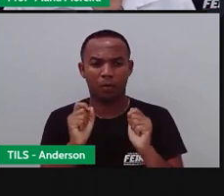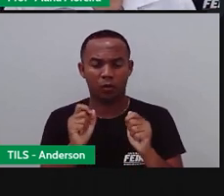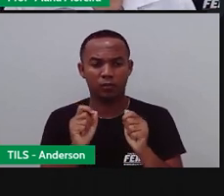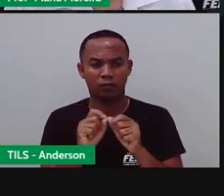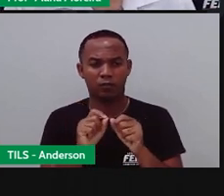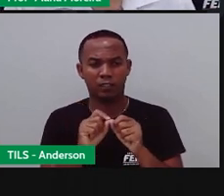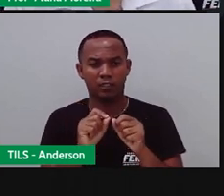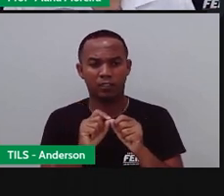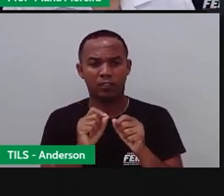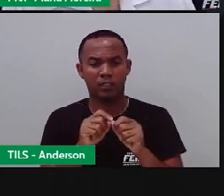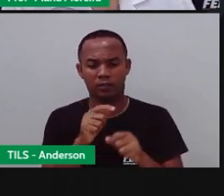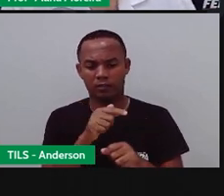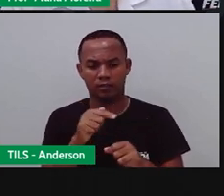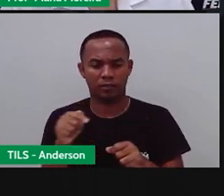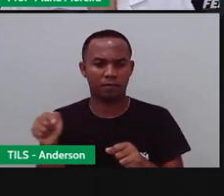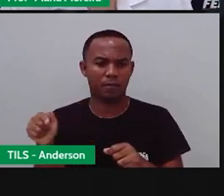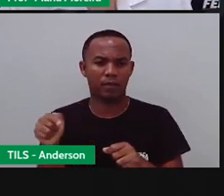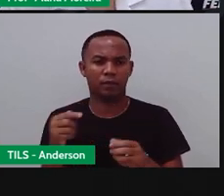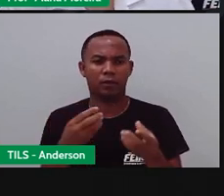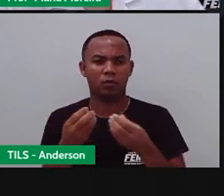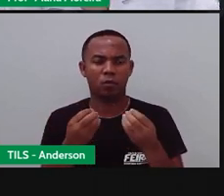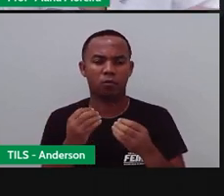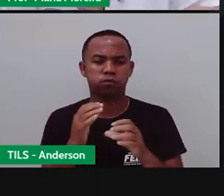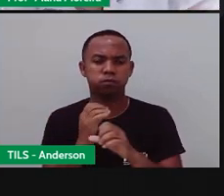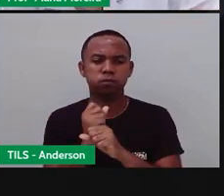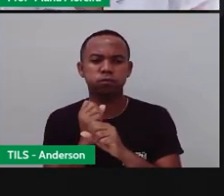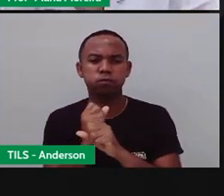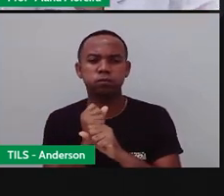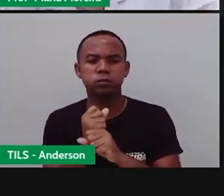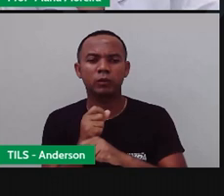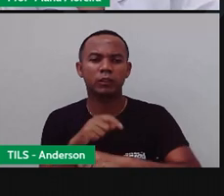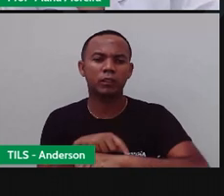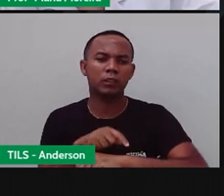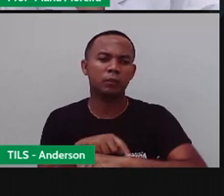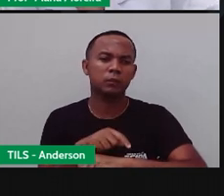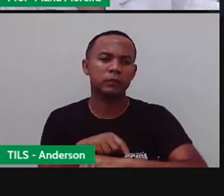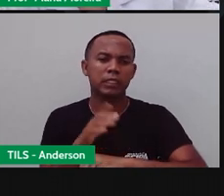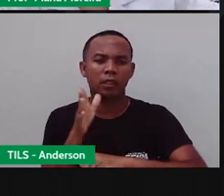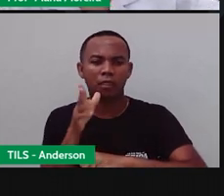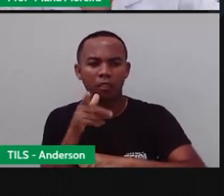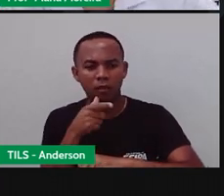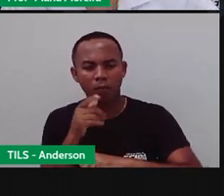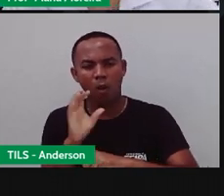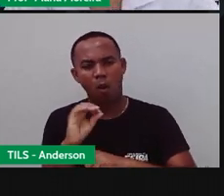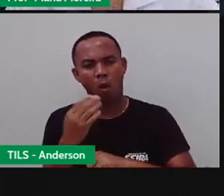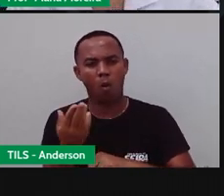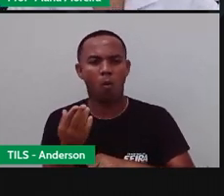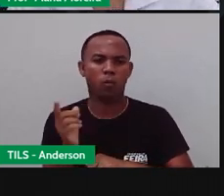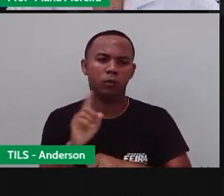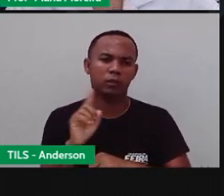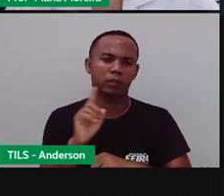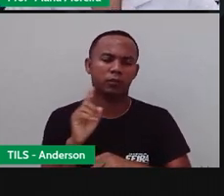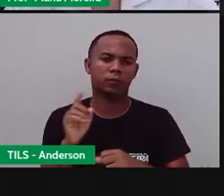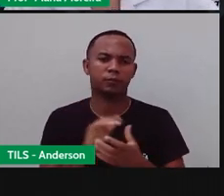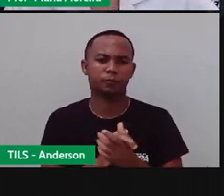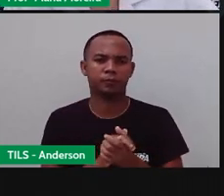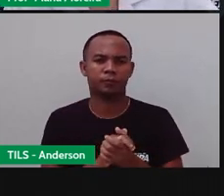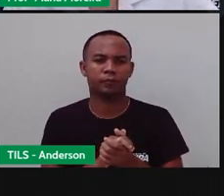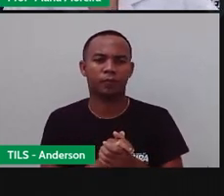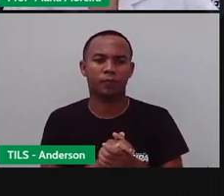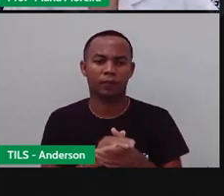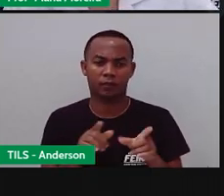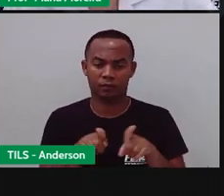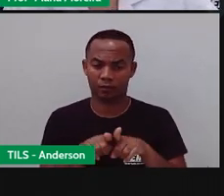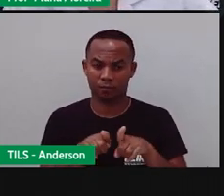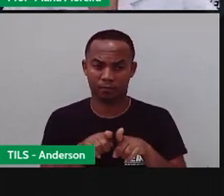fazer aqui essa semana. A gente vai calcular por quanto tempo demora a queda daquela areia. Certo? E existem também,